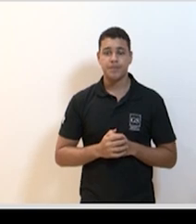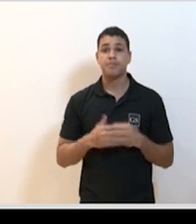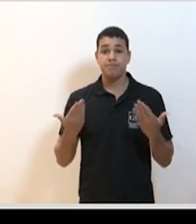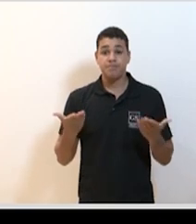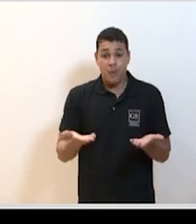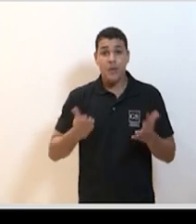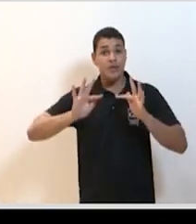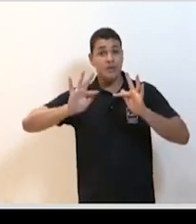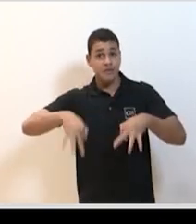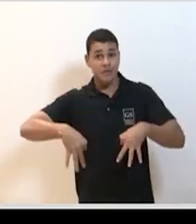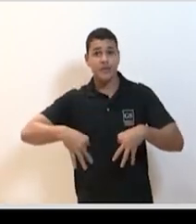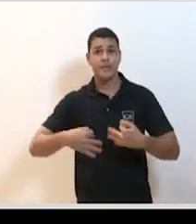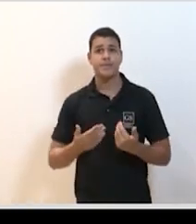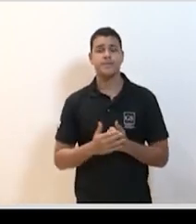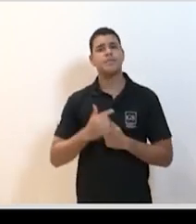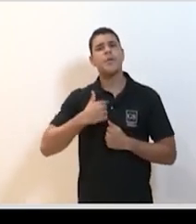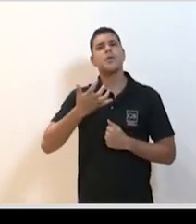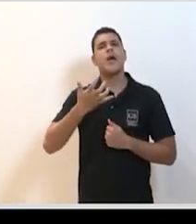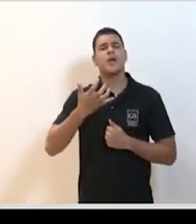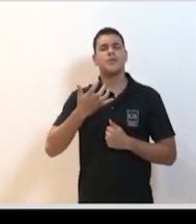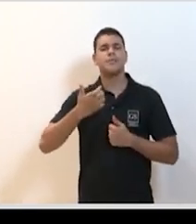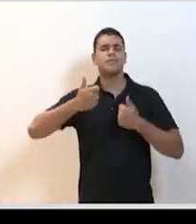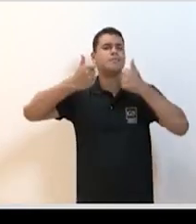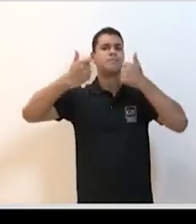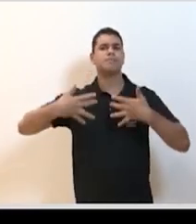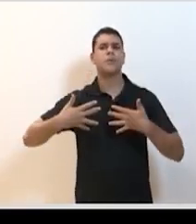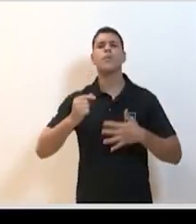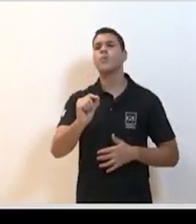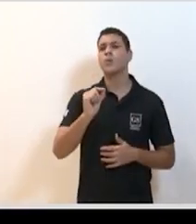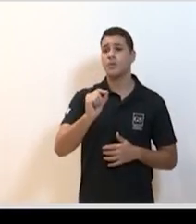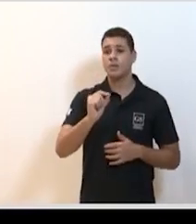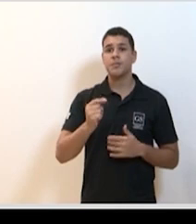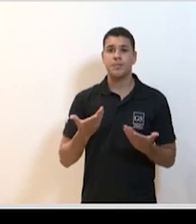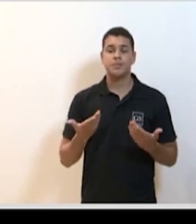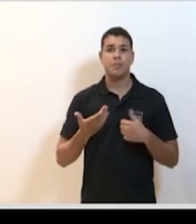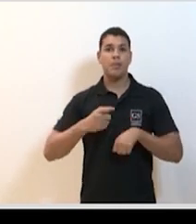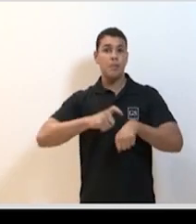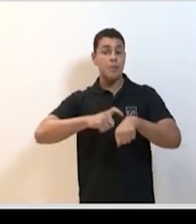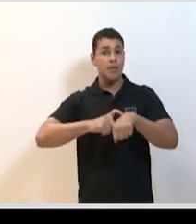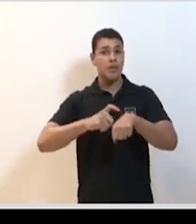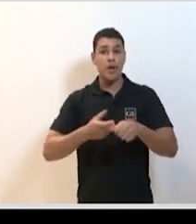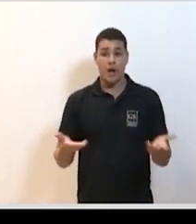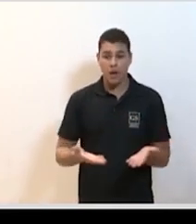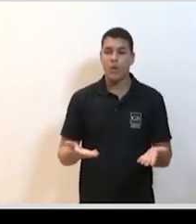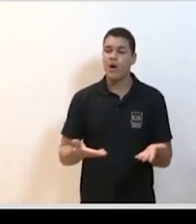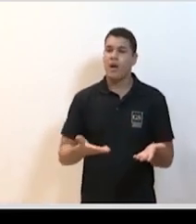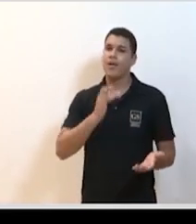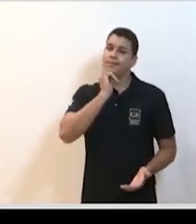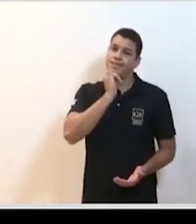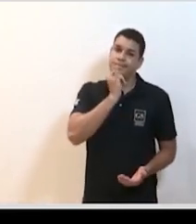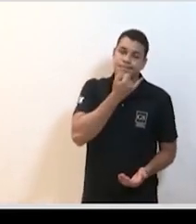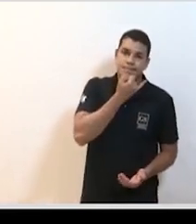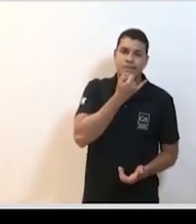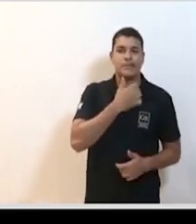terminando o que eu queria dizer que na verdade é um momento super duro e super complicado mas poucas vezes